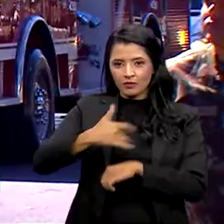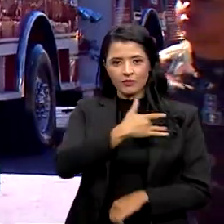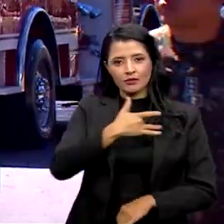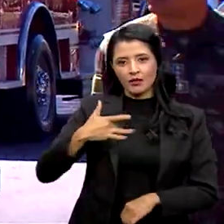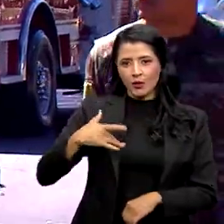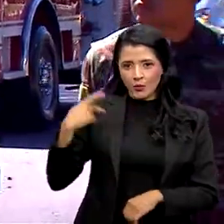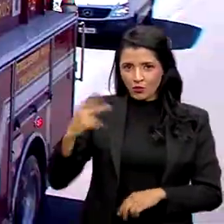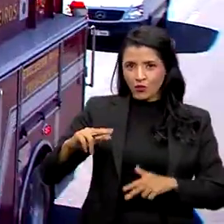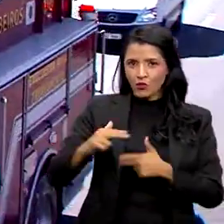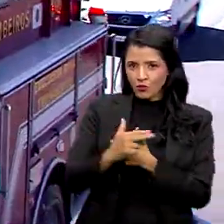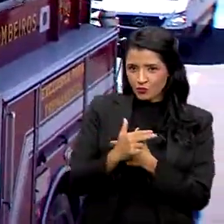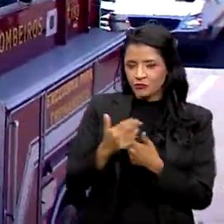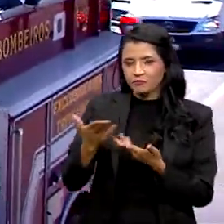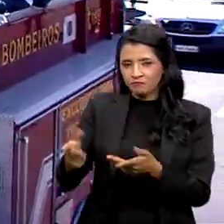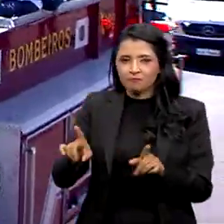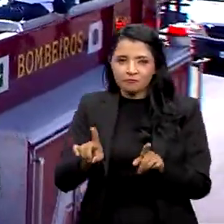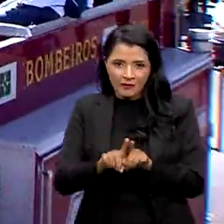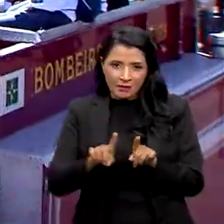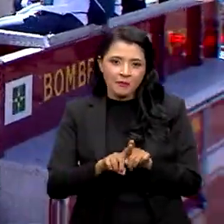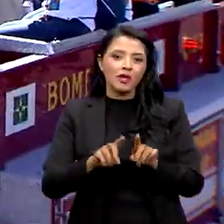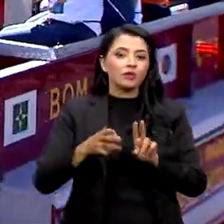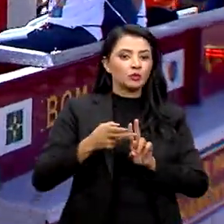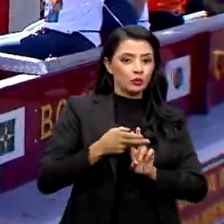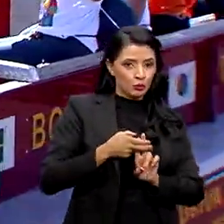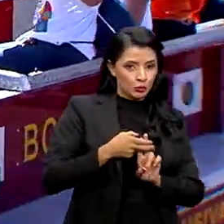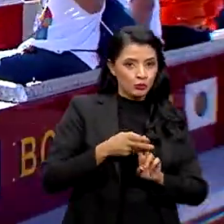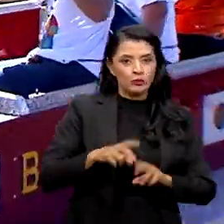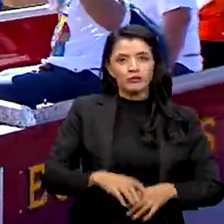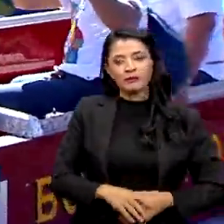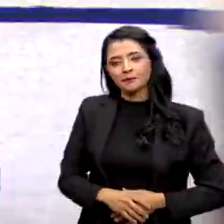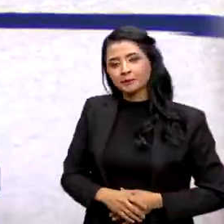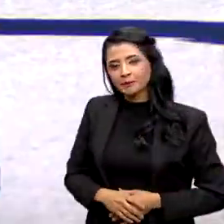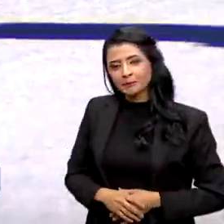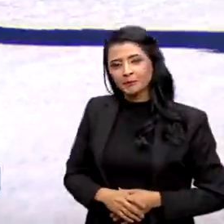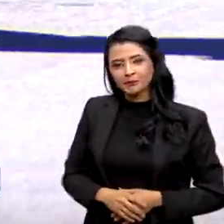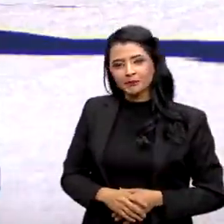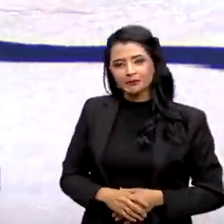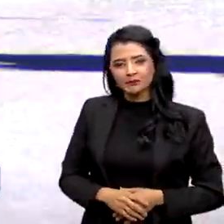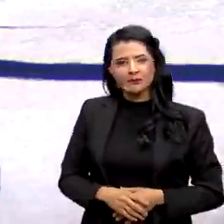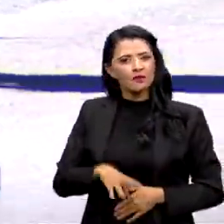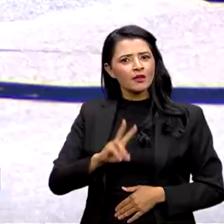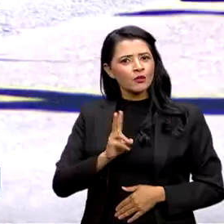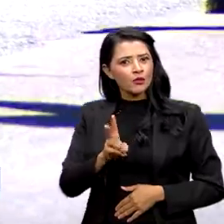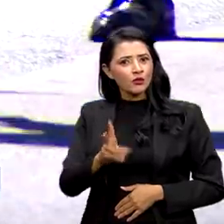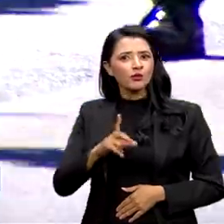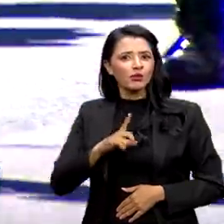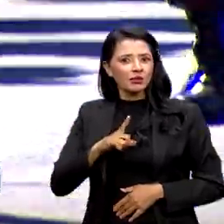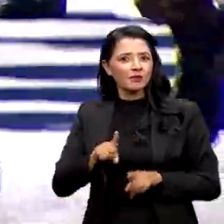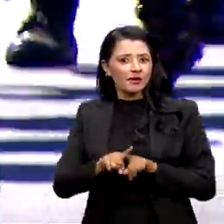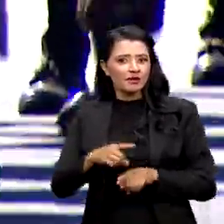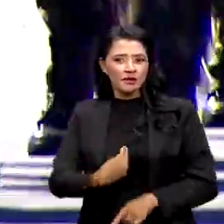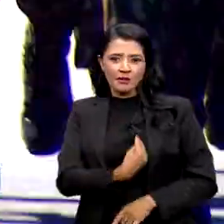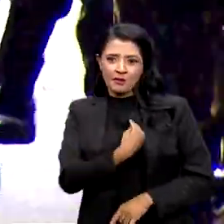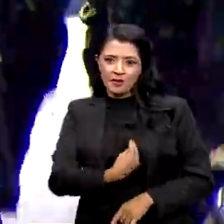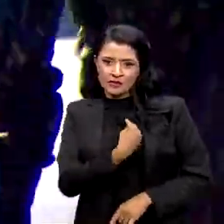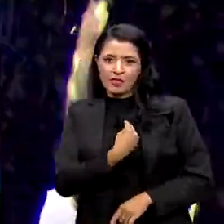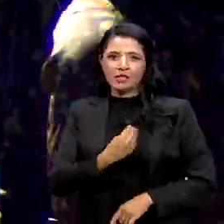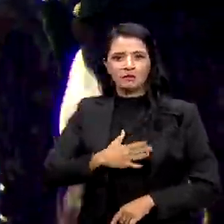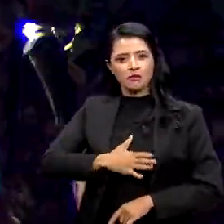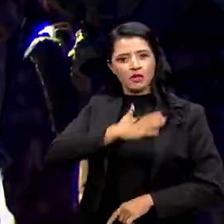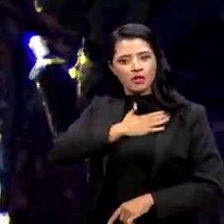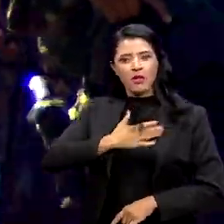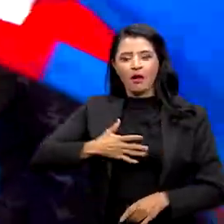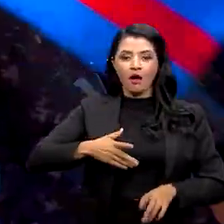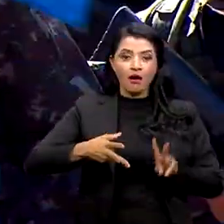das Forças Armadas e do Sistema Único de Saúde. A festa contou também com a presença de militares